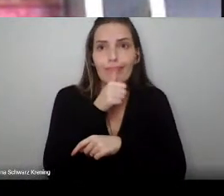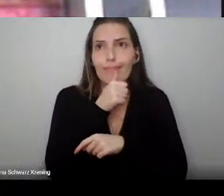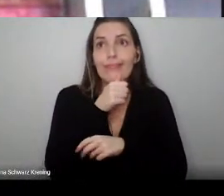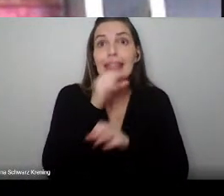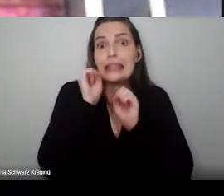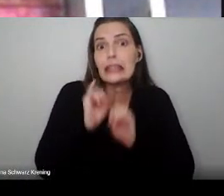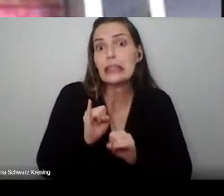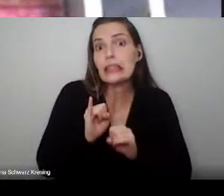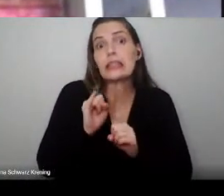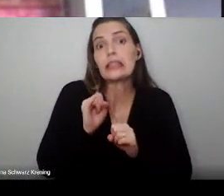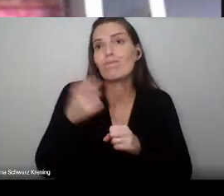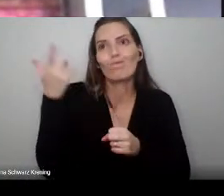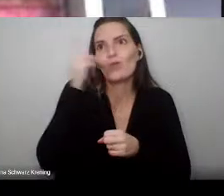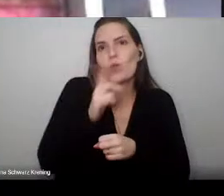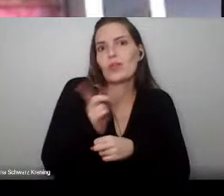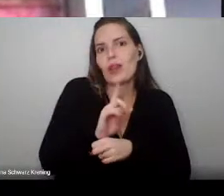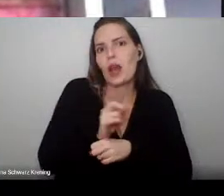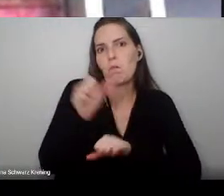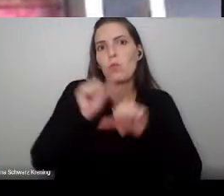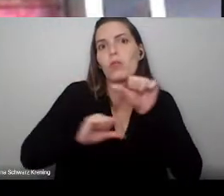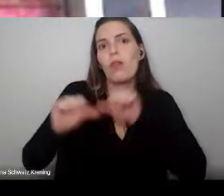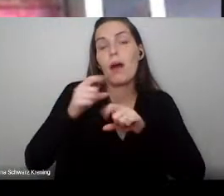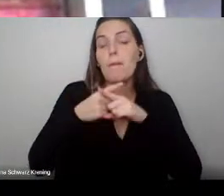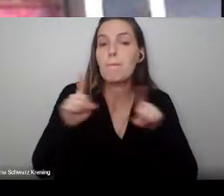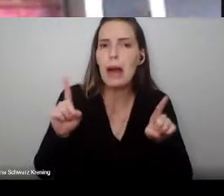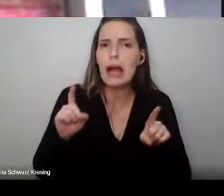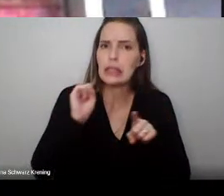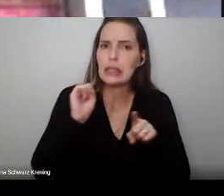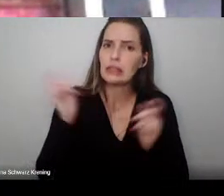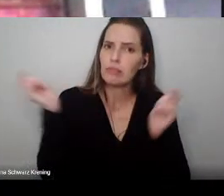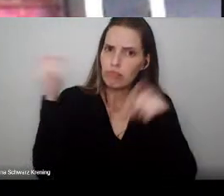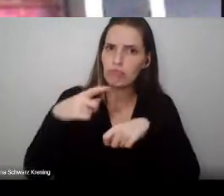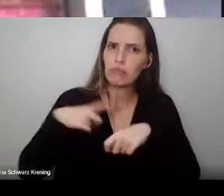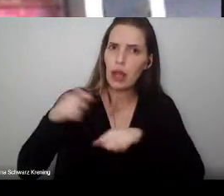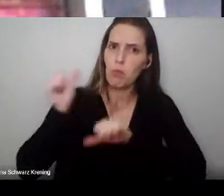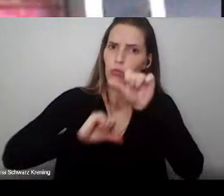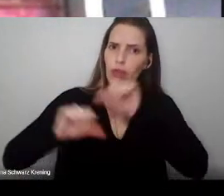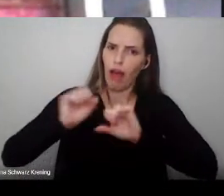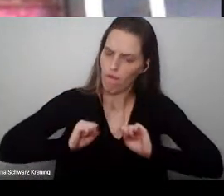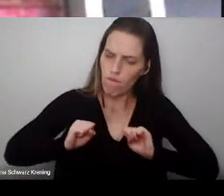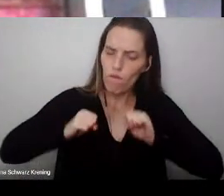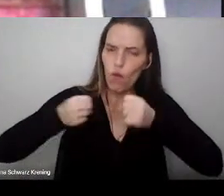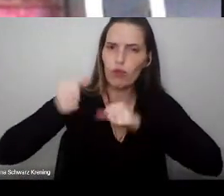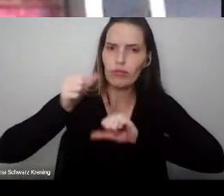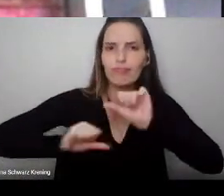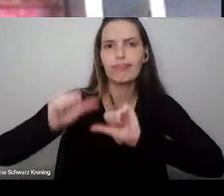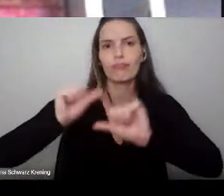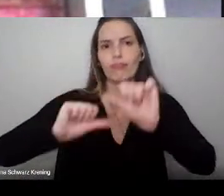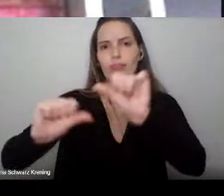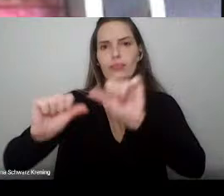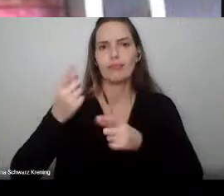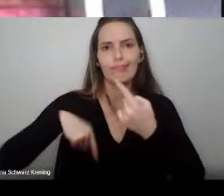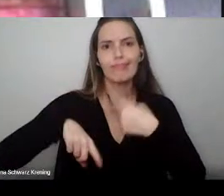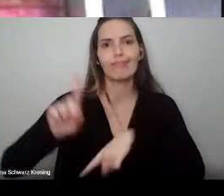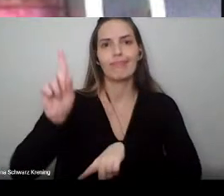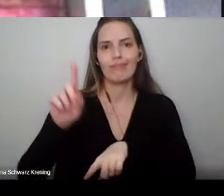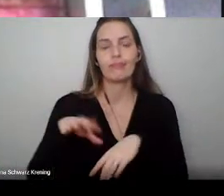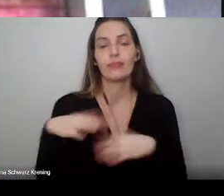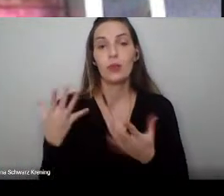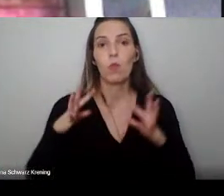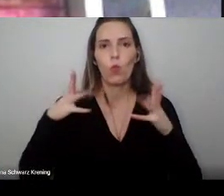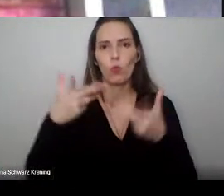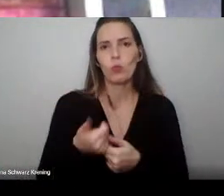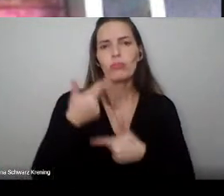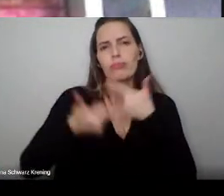né? Então, em todo mundo, a ciência está dando exemplo de colaboração, de trabalho em rede, para estudar o vírus, para desenvolver